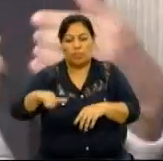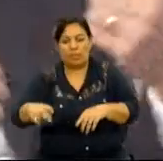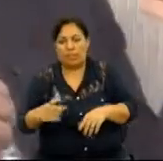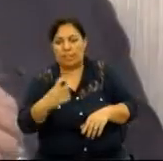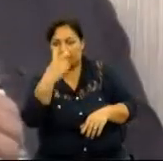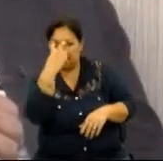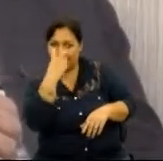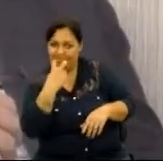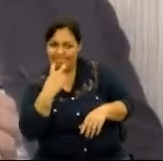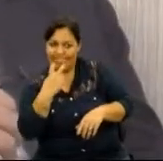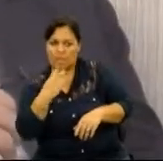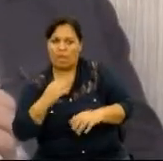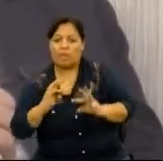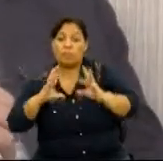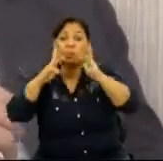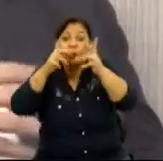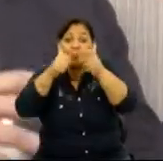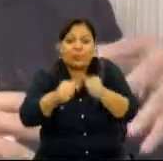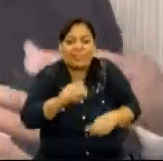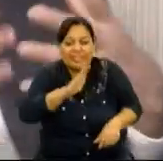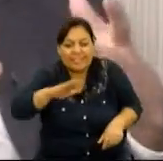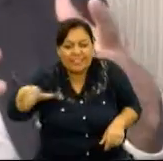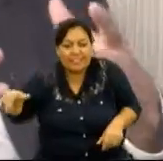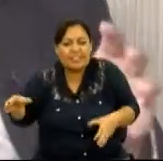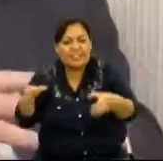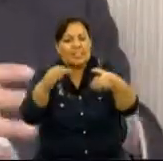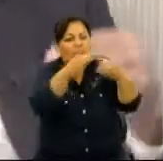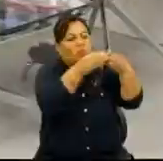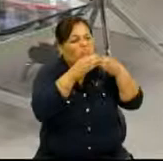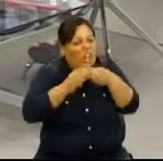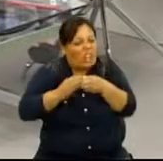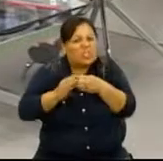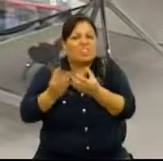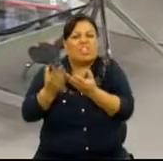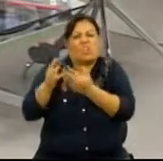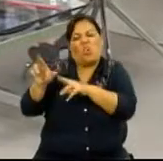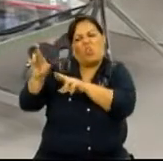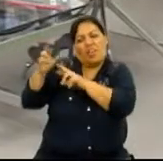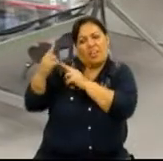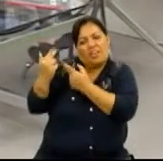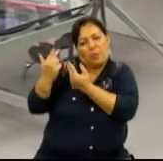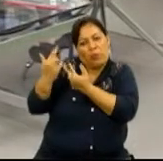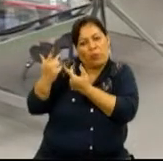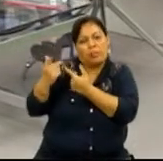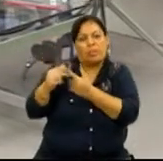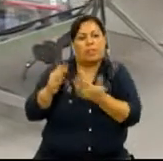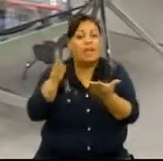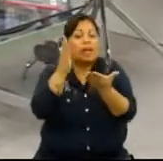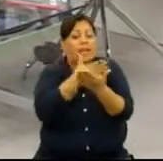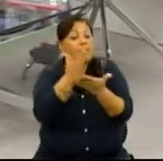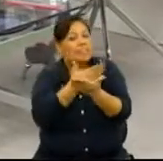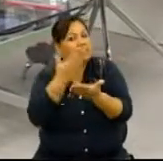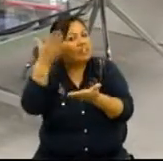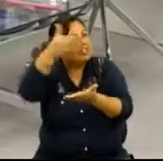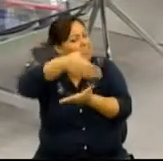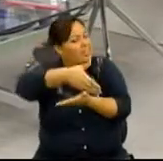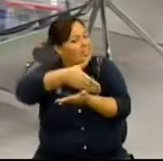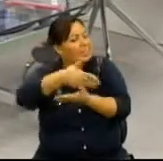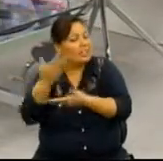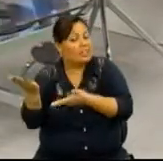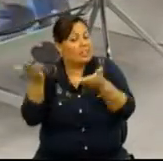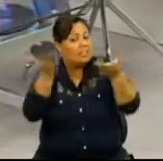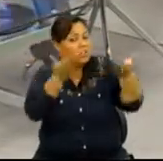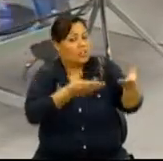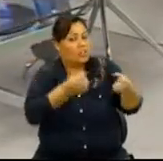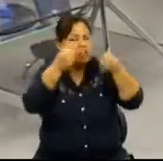lido não só pela criança com deficiência visual, mas também por todas as crianças compartilhando o mesmo livro. Que é esse livro aqui que